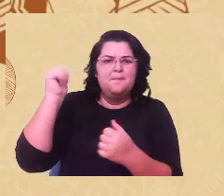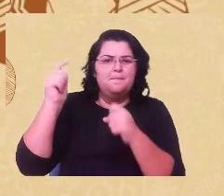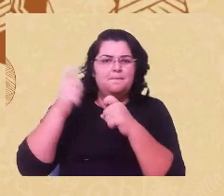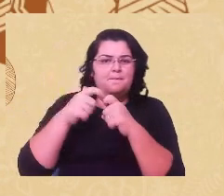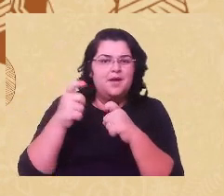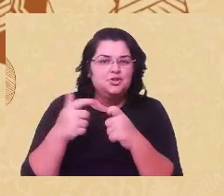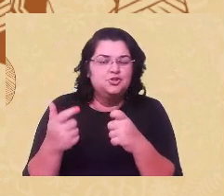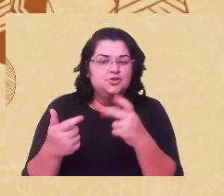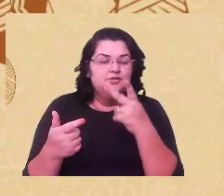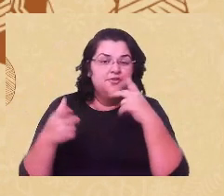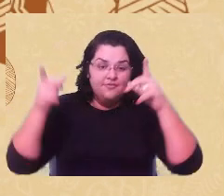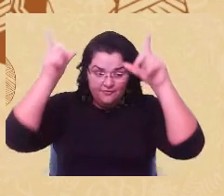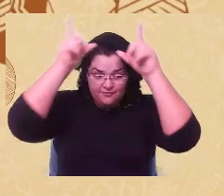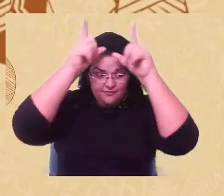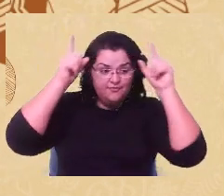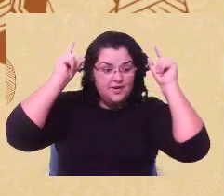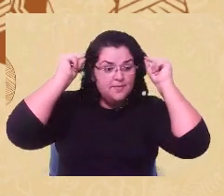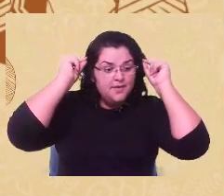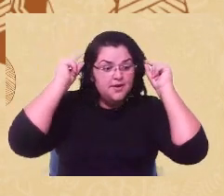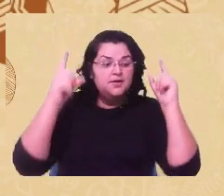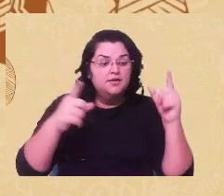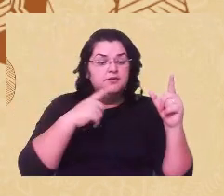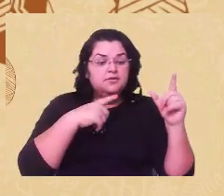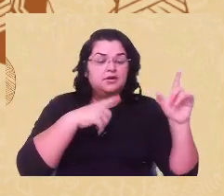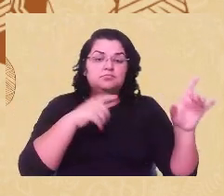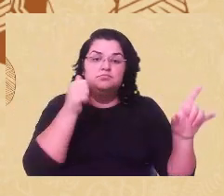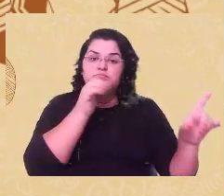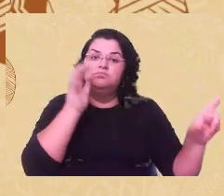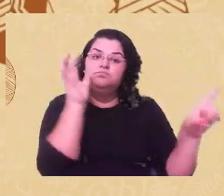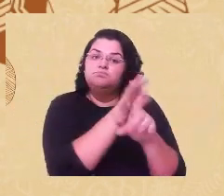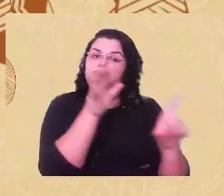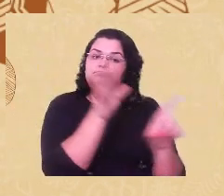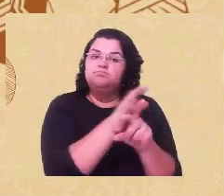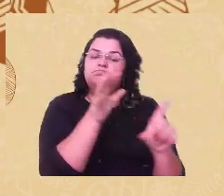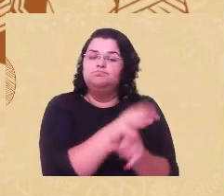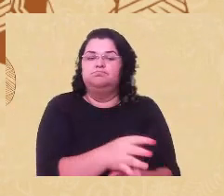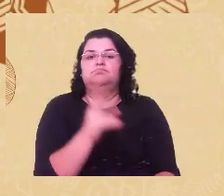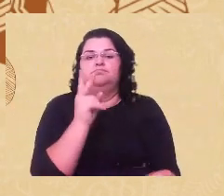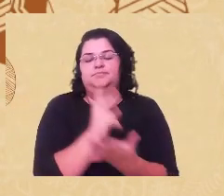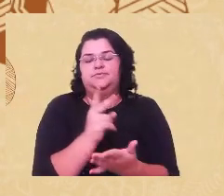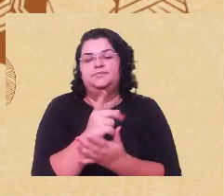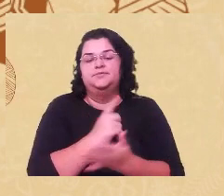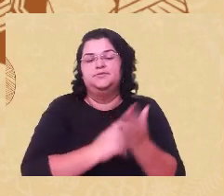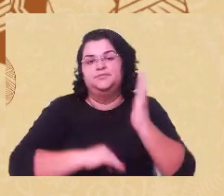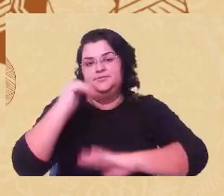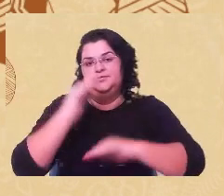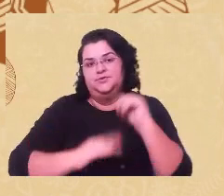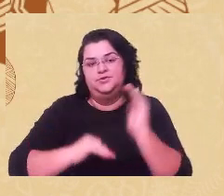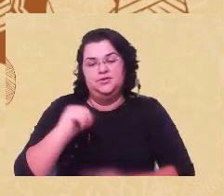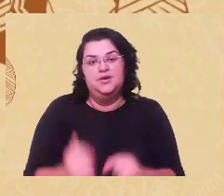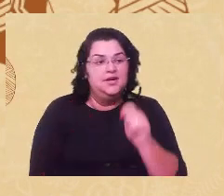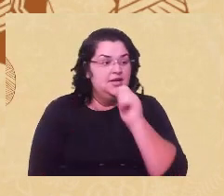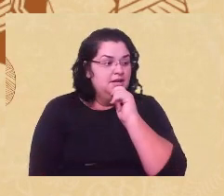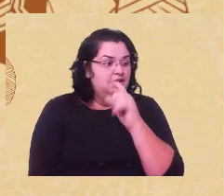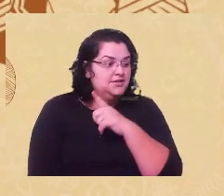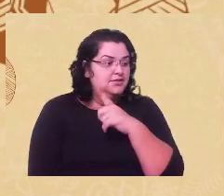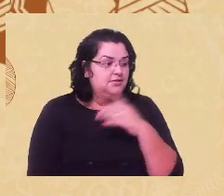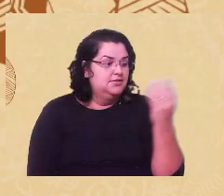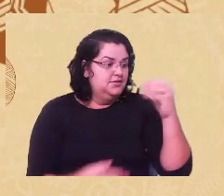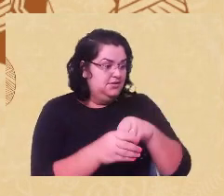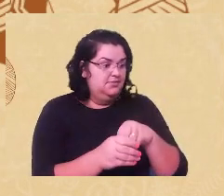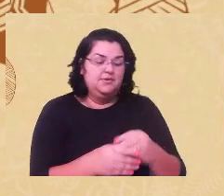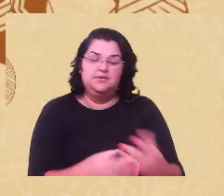para confrontar, para a mulher ser confrontada ou confrontar esse profissional enquanto ela ainda estava no leito, aclamada.